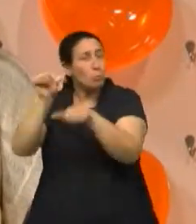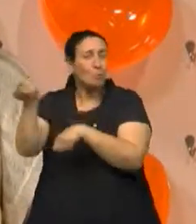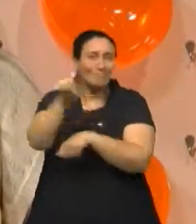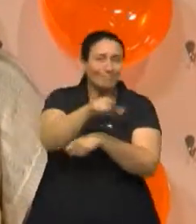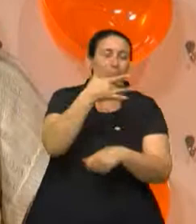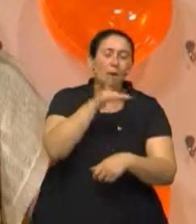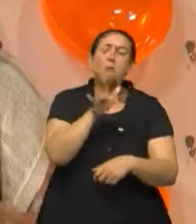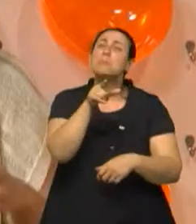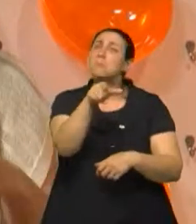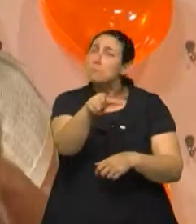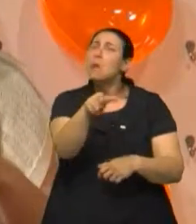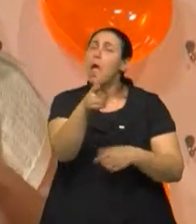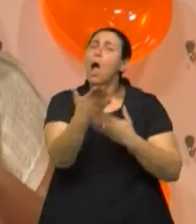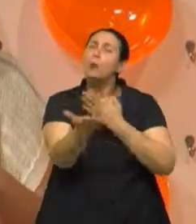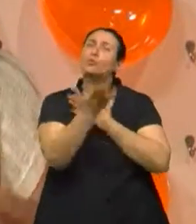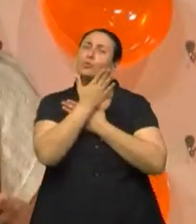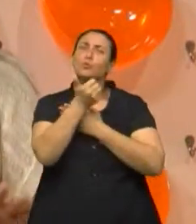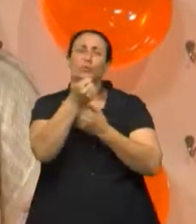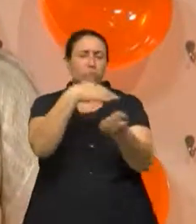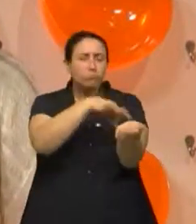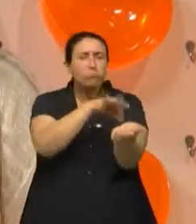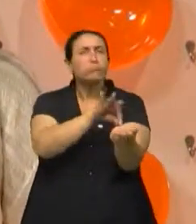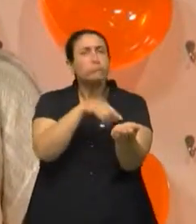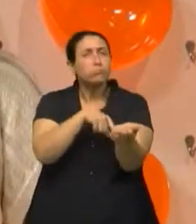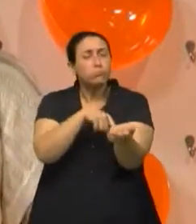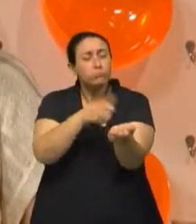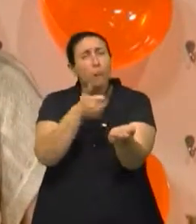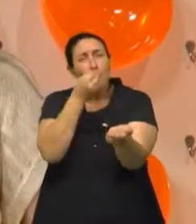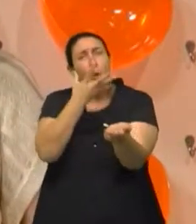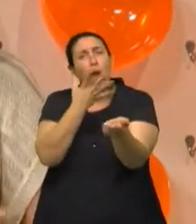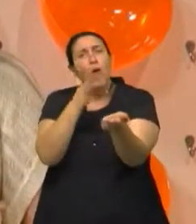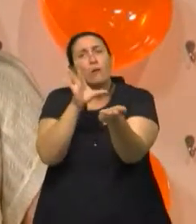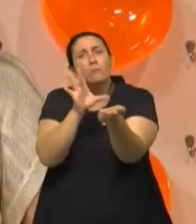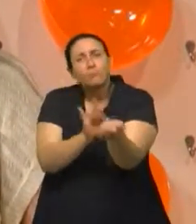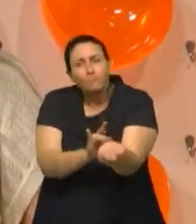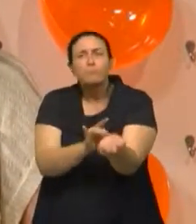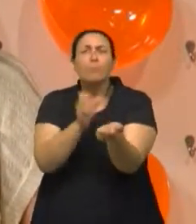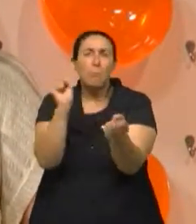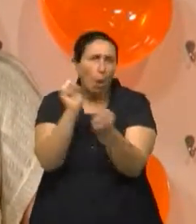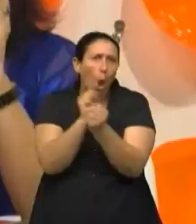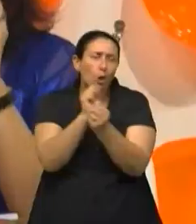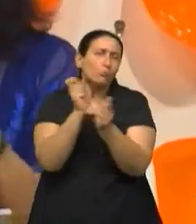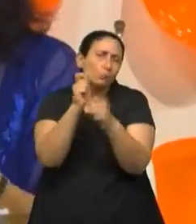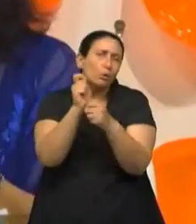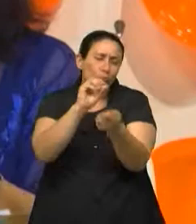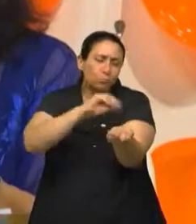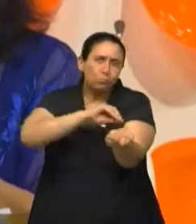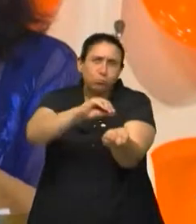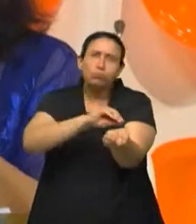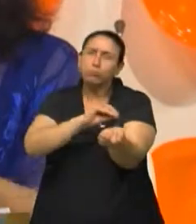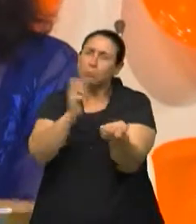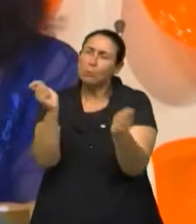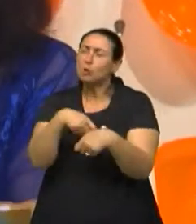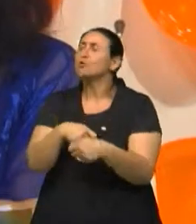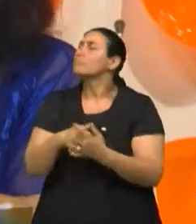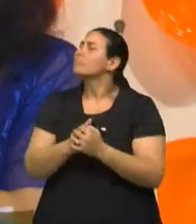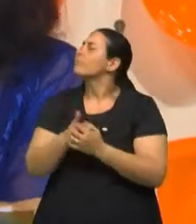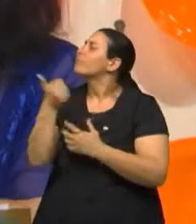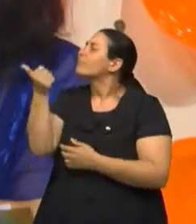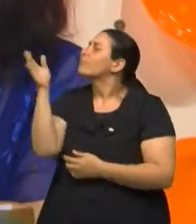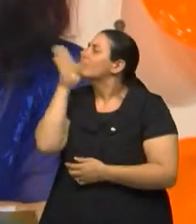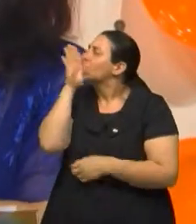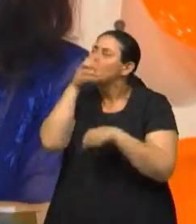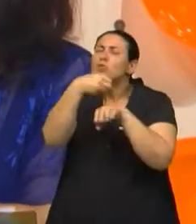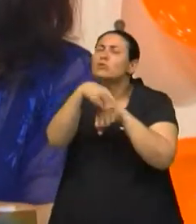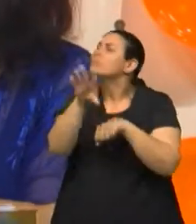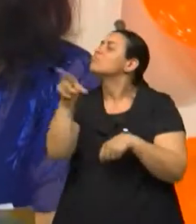né? Aquoso, que é um antisséptico simples de limpeza que pode ser colocado. Nós estamos no final do programa. Só mais uma dica